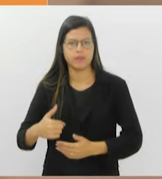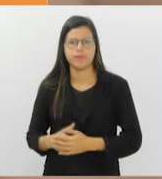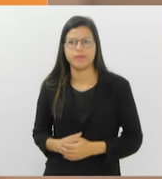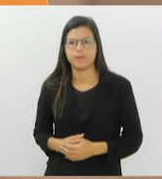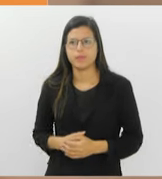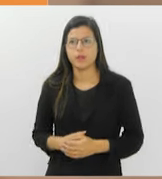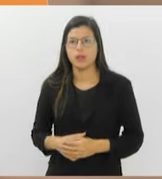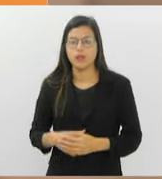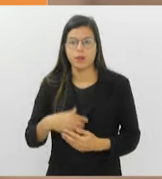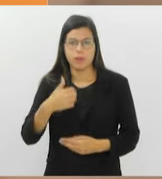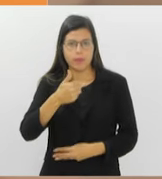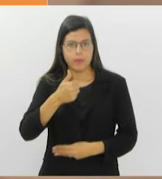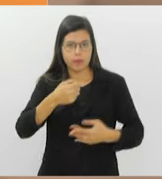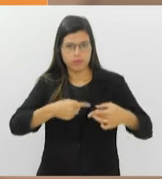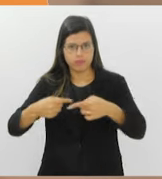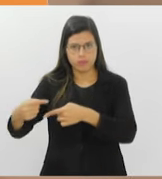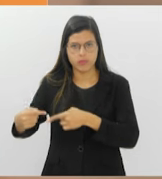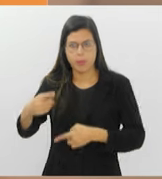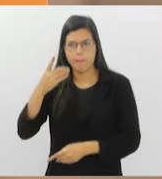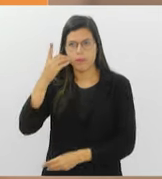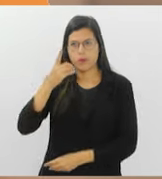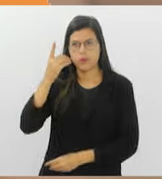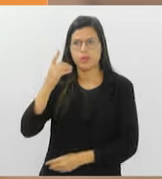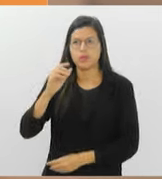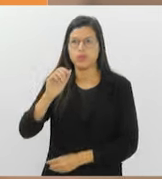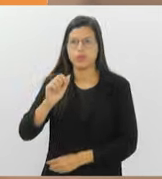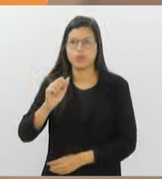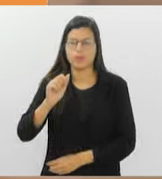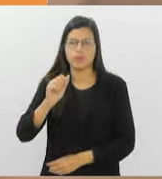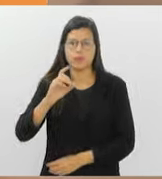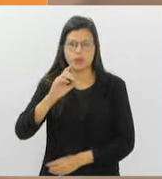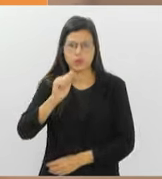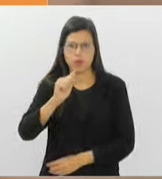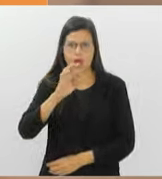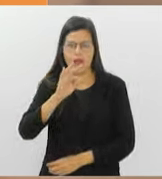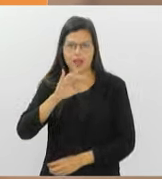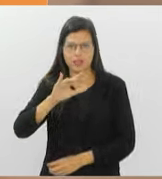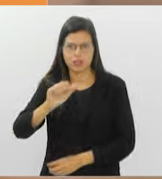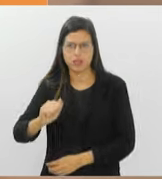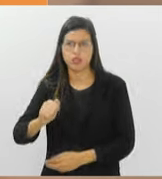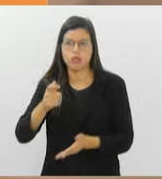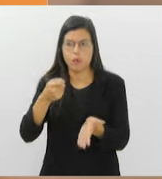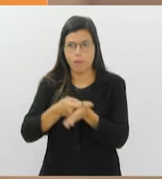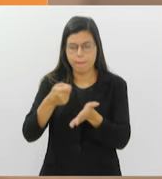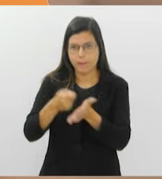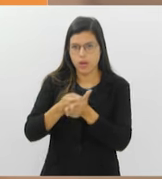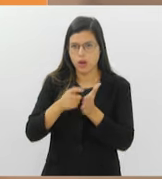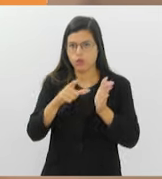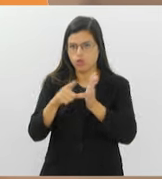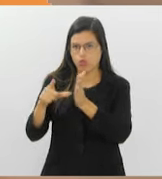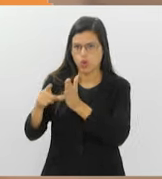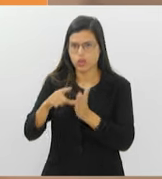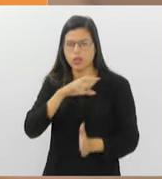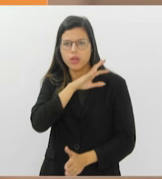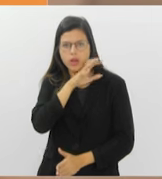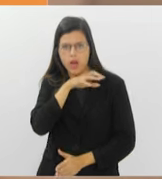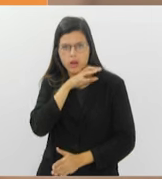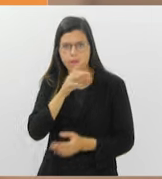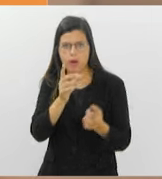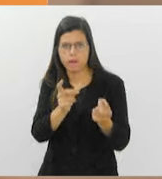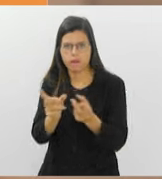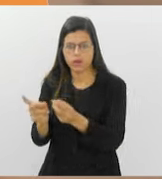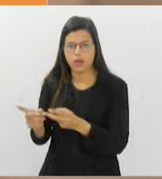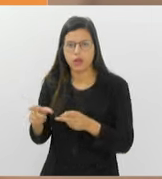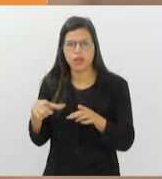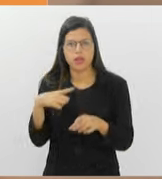Veja agora os projetos que serão discutidos no plenário do ex-deputado Atila Nunes, que obriga os pet shops a transmitirem ao vivo imagens do